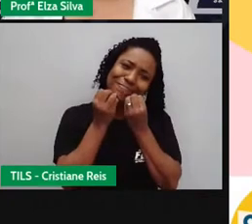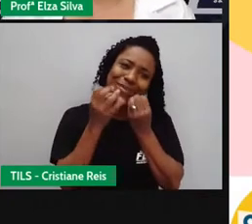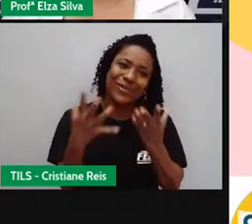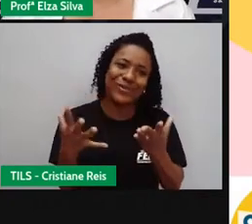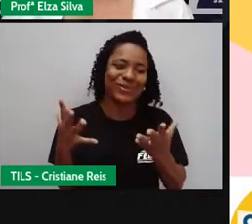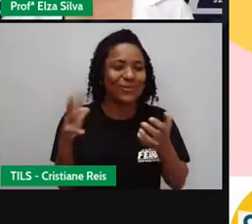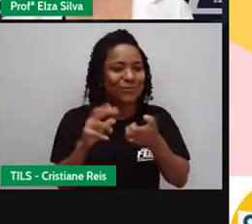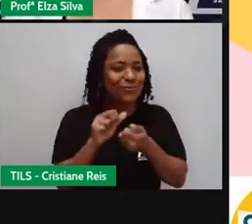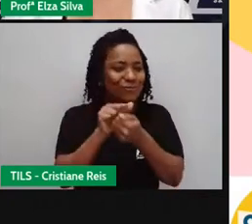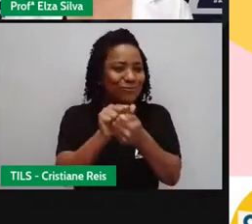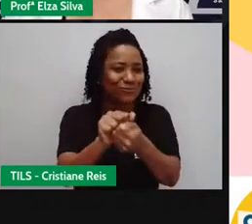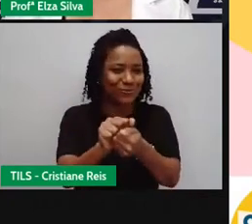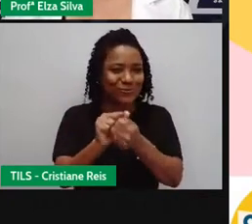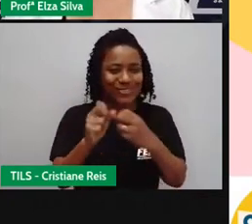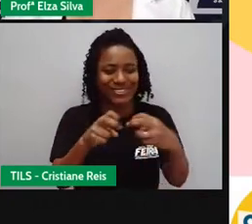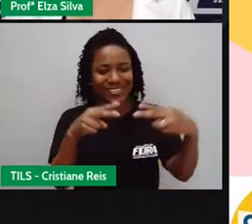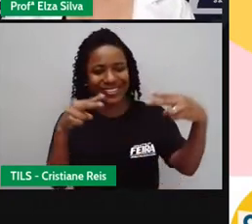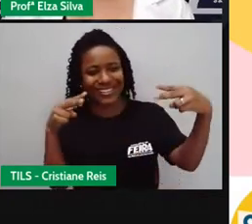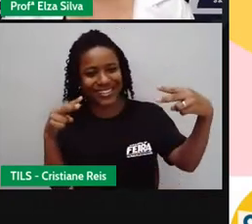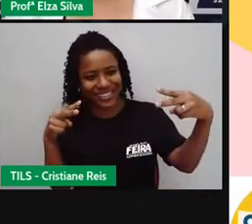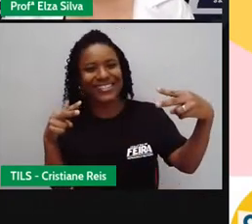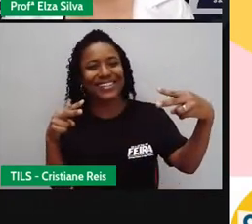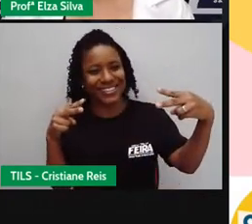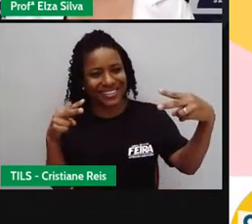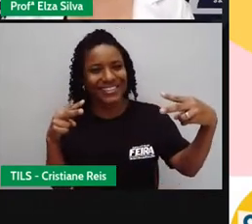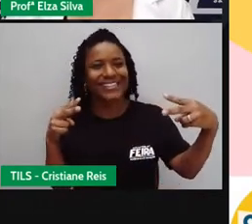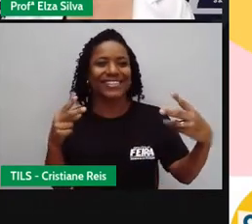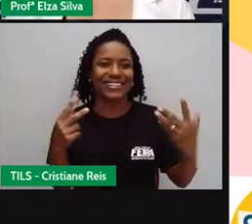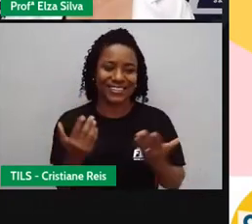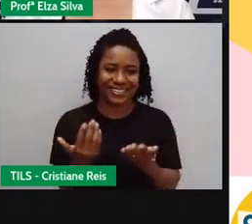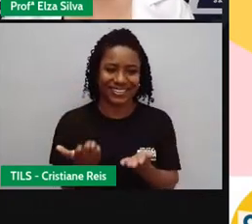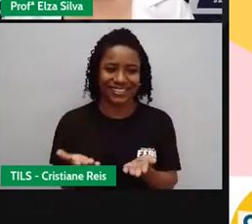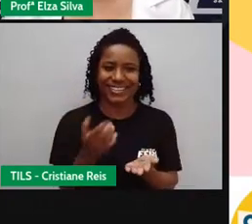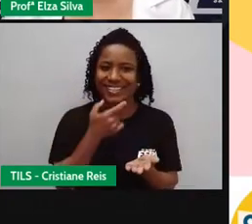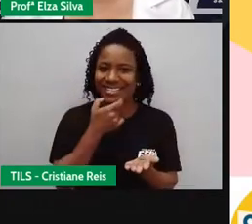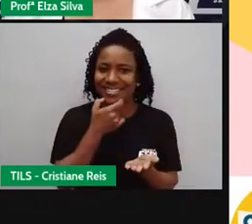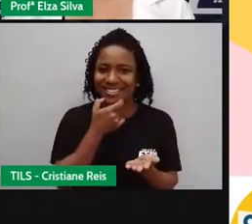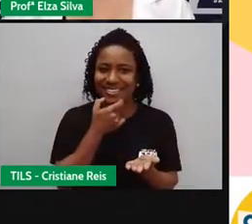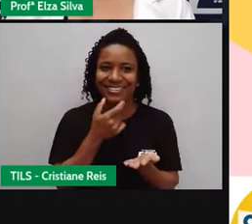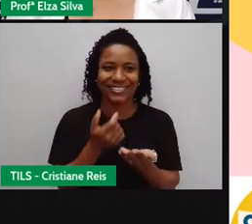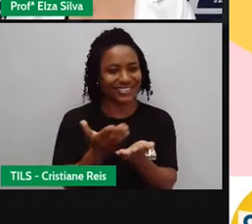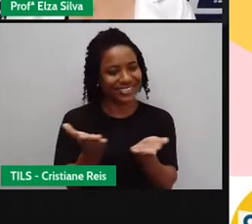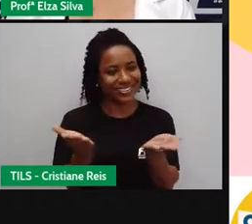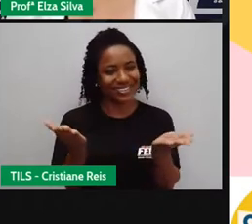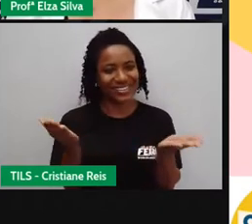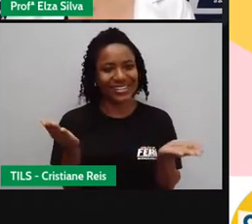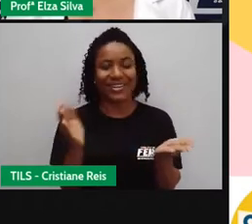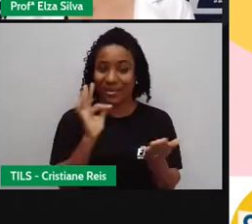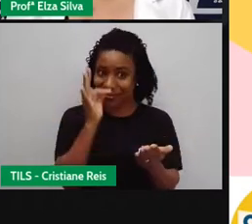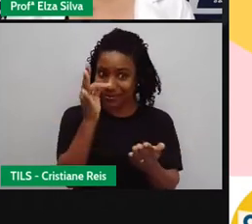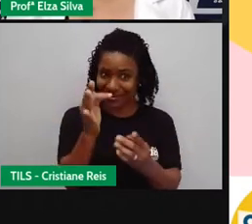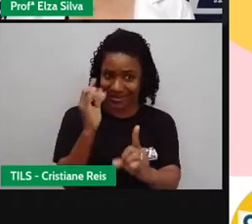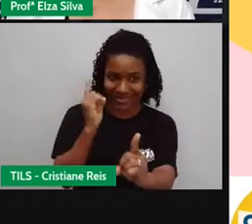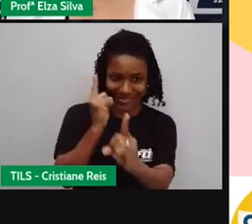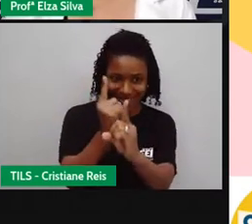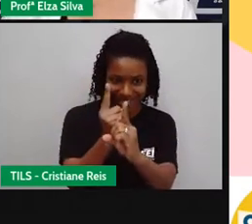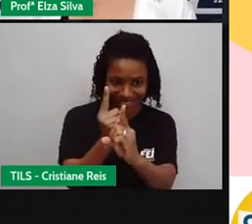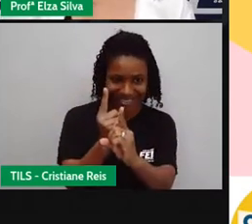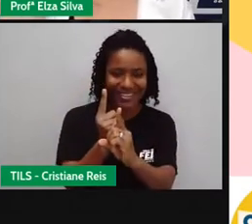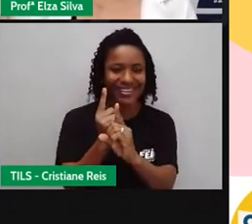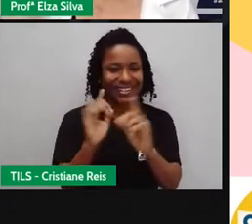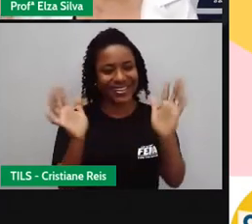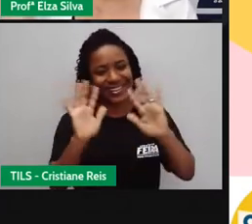bom Estar com vocês Aqui hoje I hope see you again Next class Espero ver vocês Na próxima aula